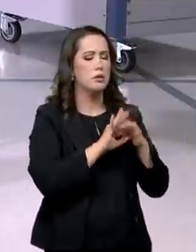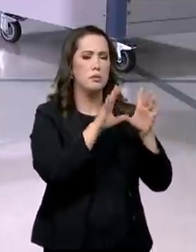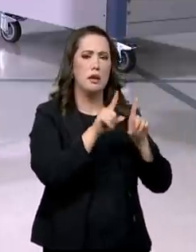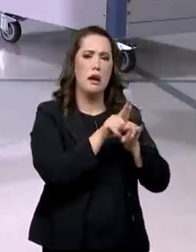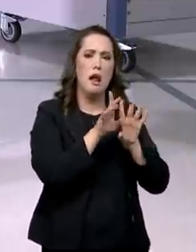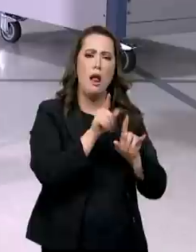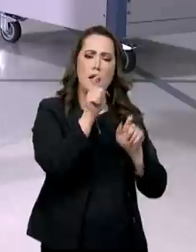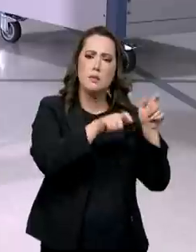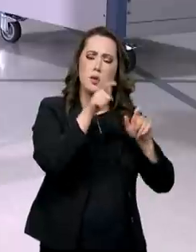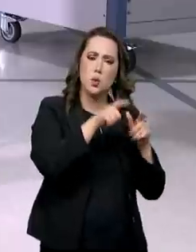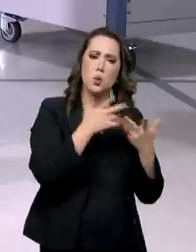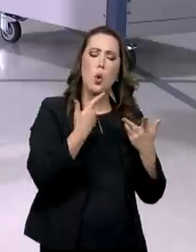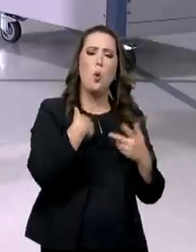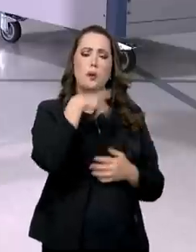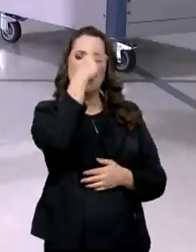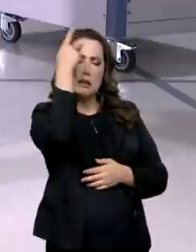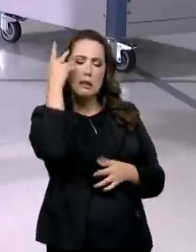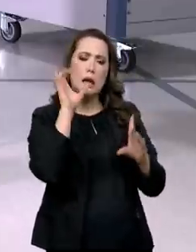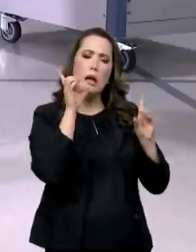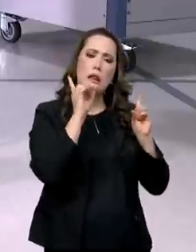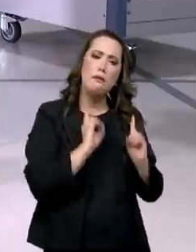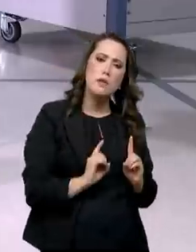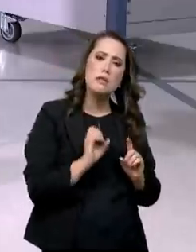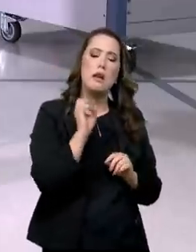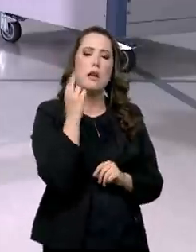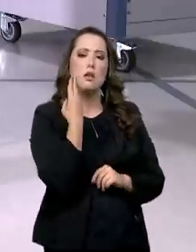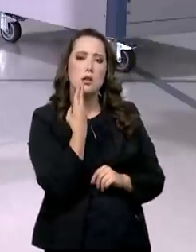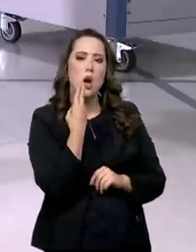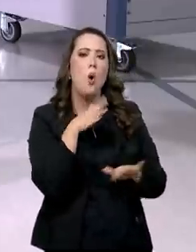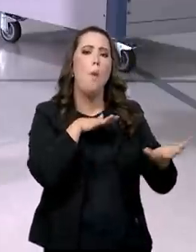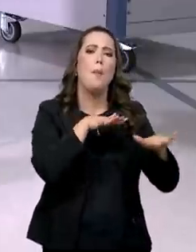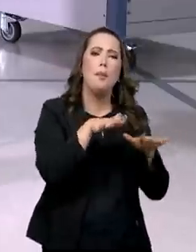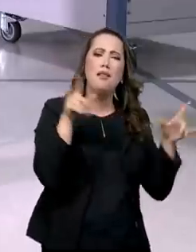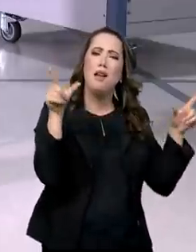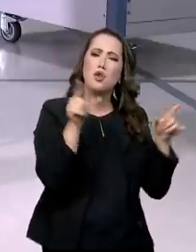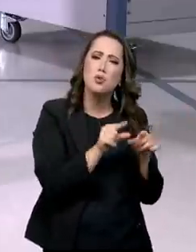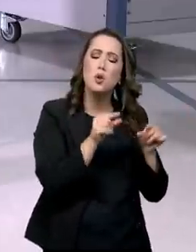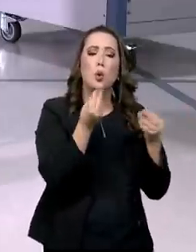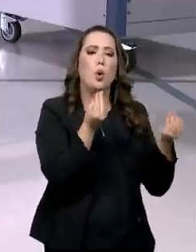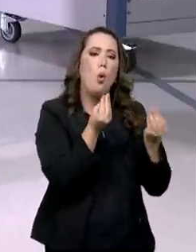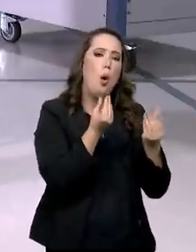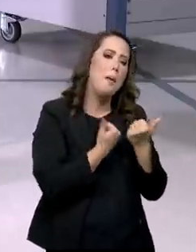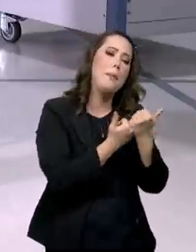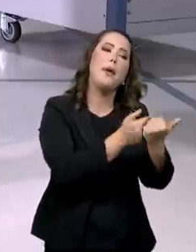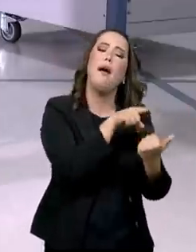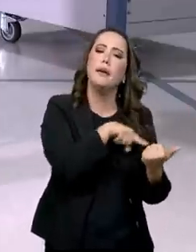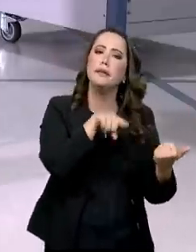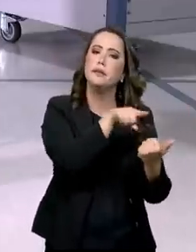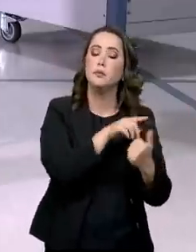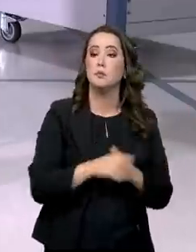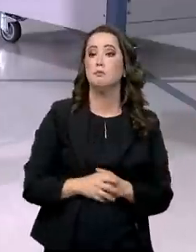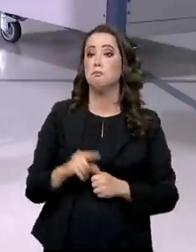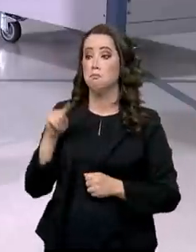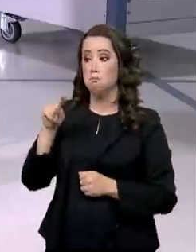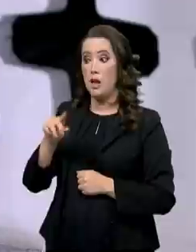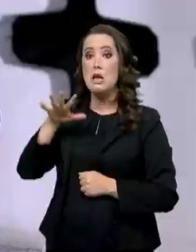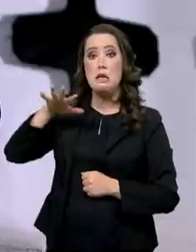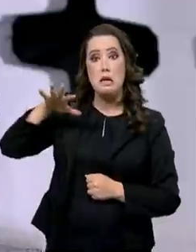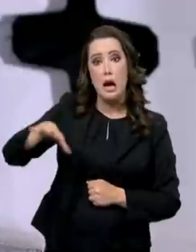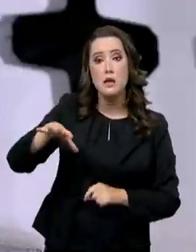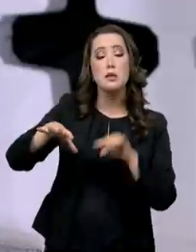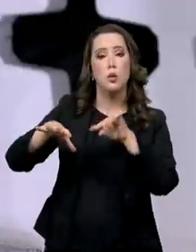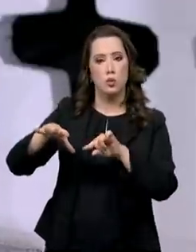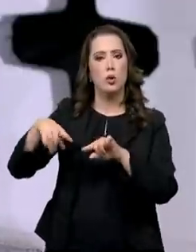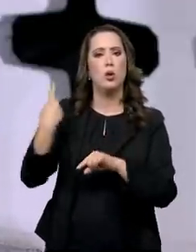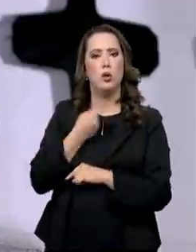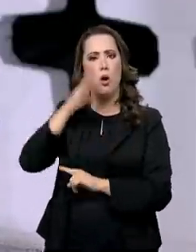independência das pessoas com deficiência ou mobilidade reduzida? Essa é uma área que nós colocamos como uma das áreas de prioridade. Nós temos